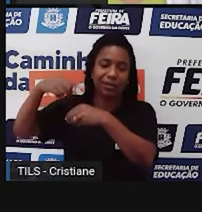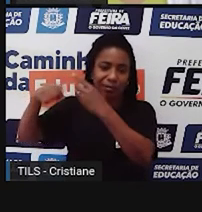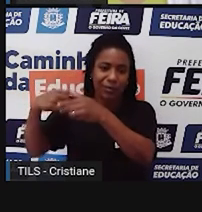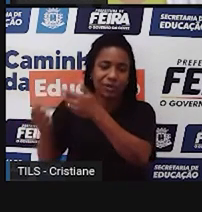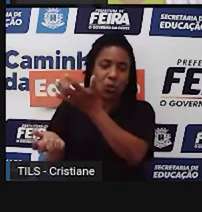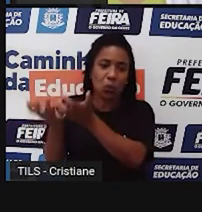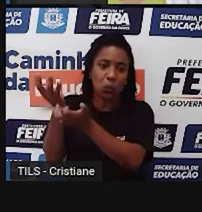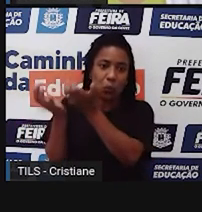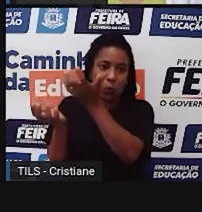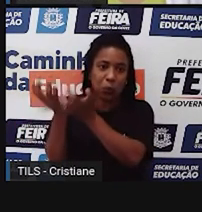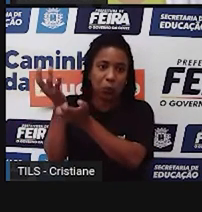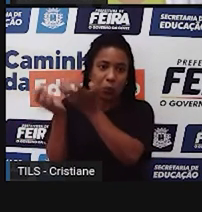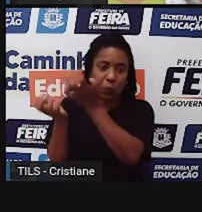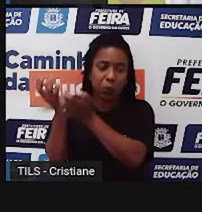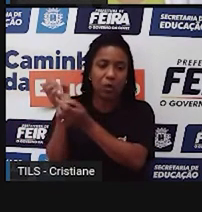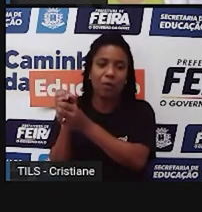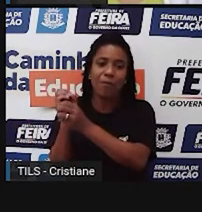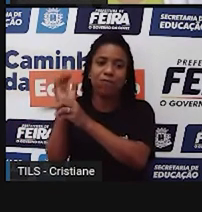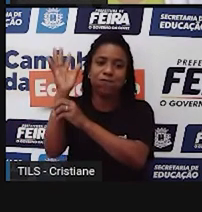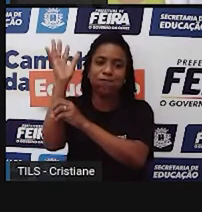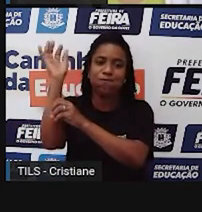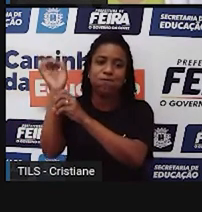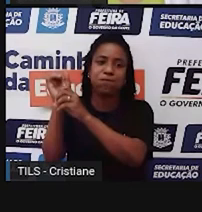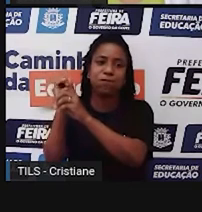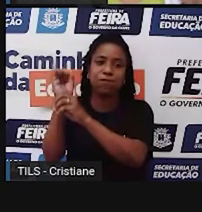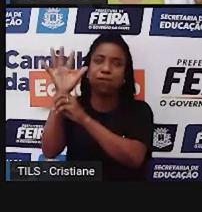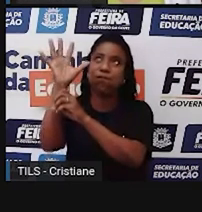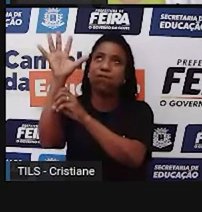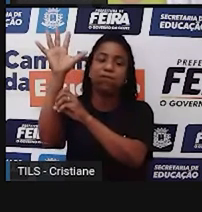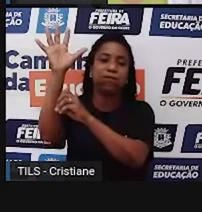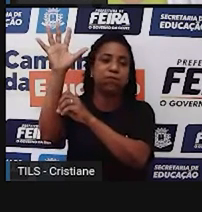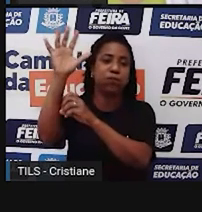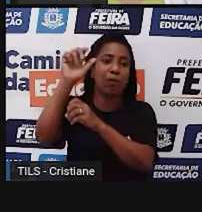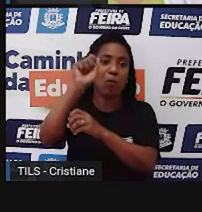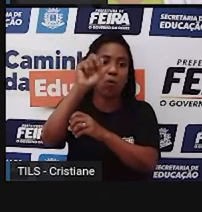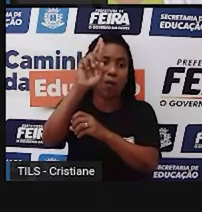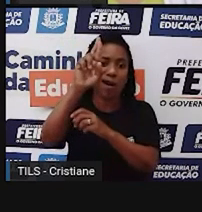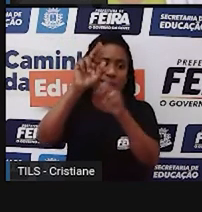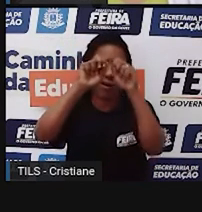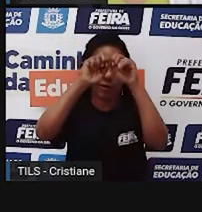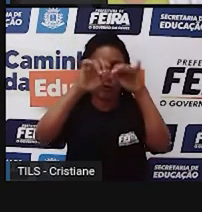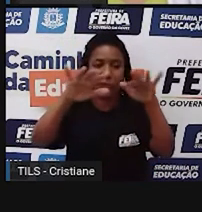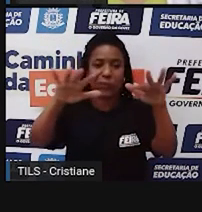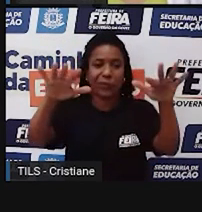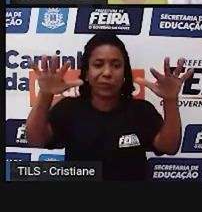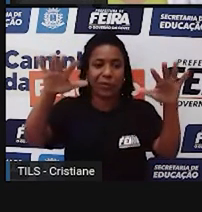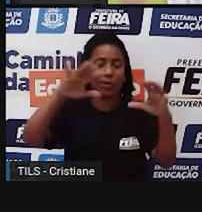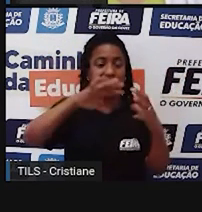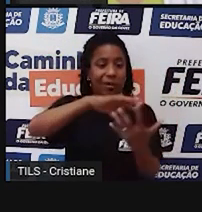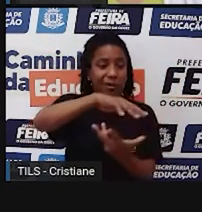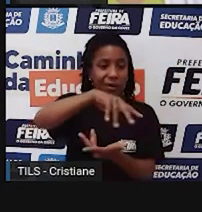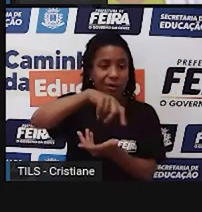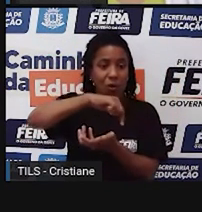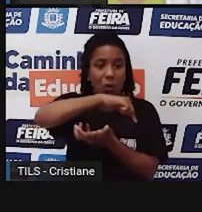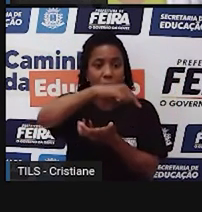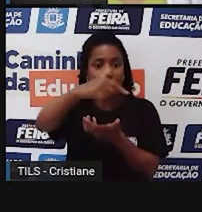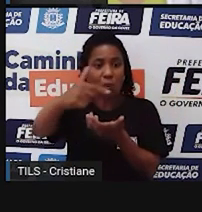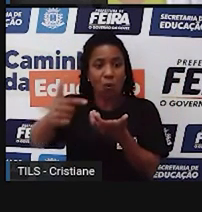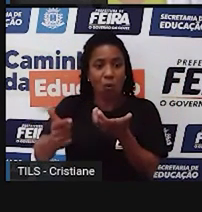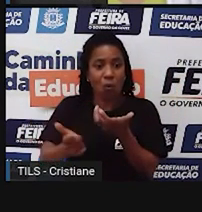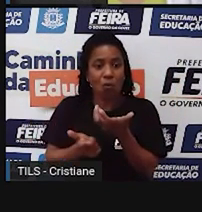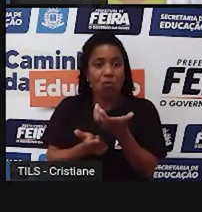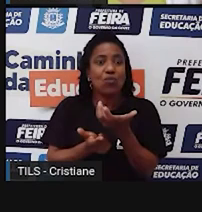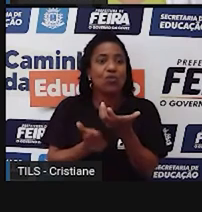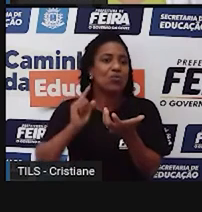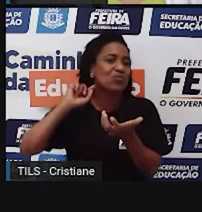e algumas dessas indústrias não têm filtros, né? Para jogar o mínimo possível desses produtos poluentes na natureza. E,